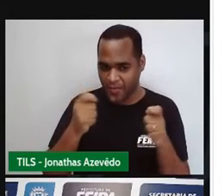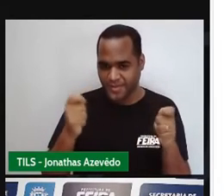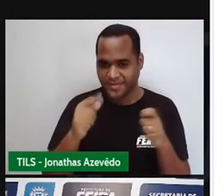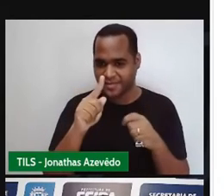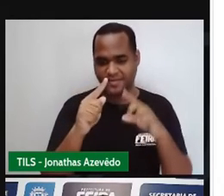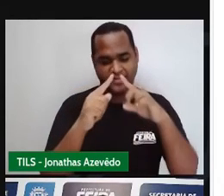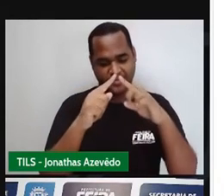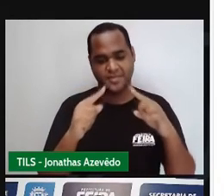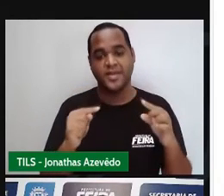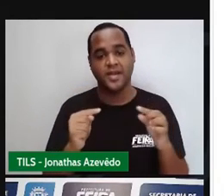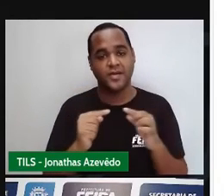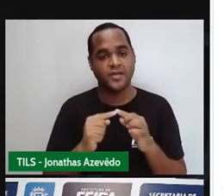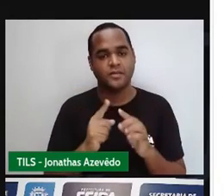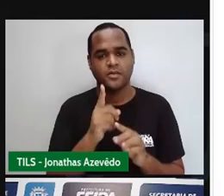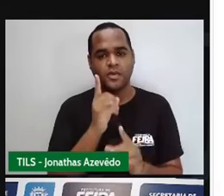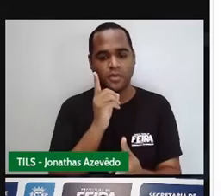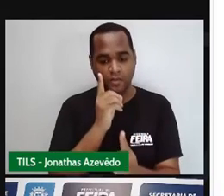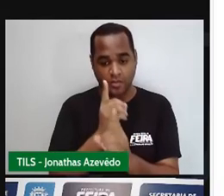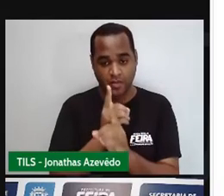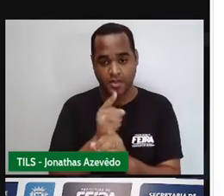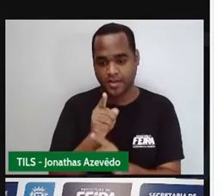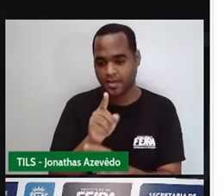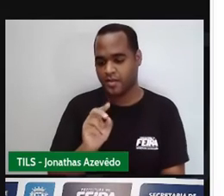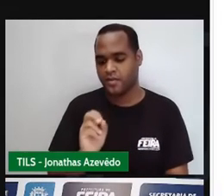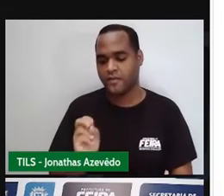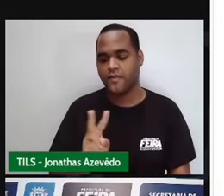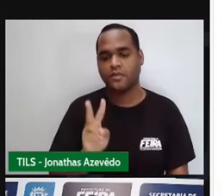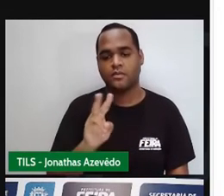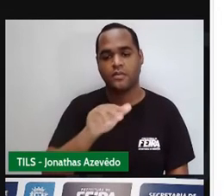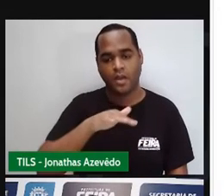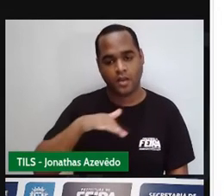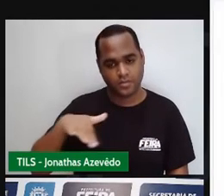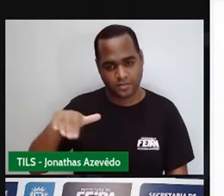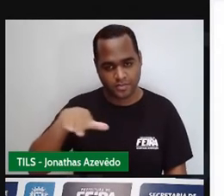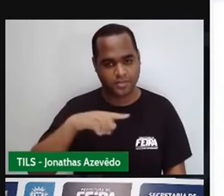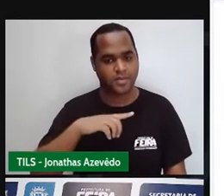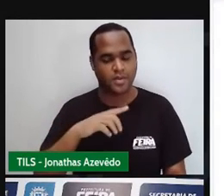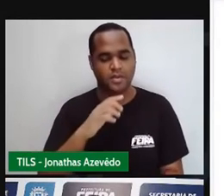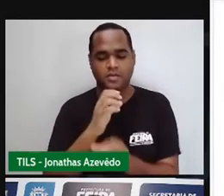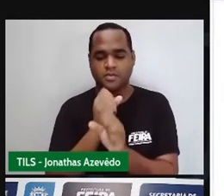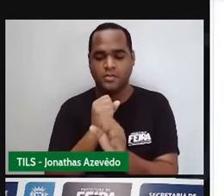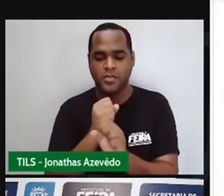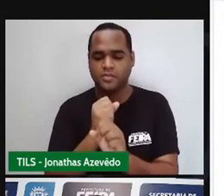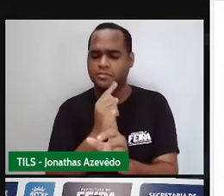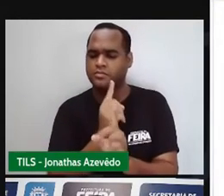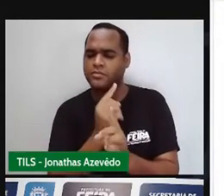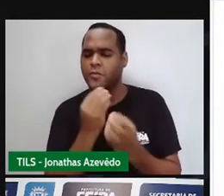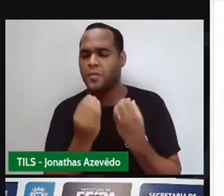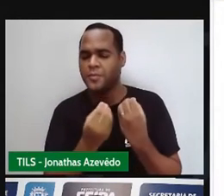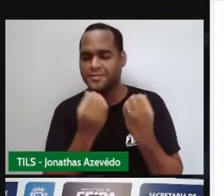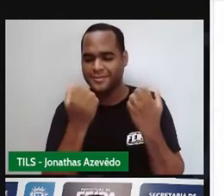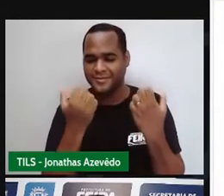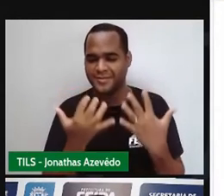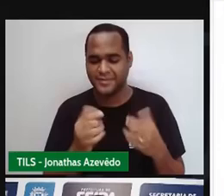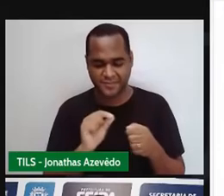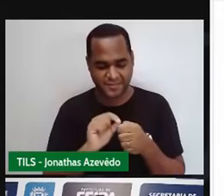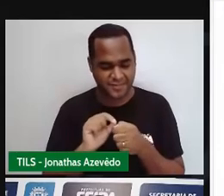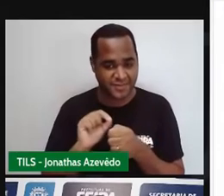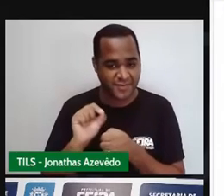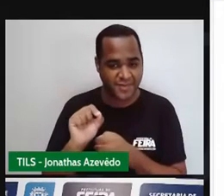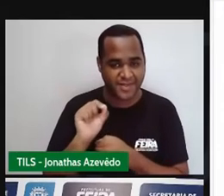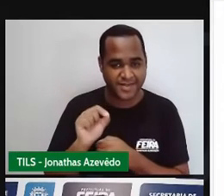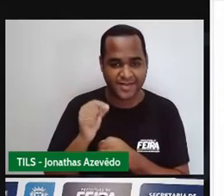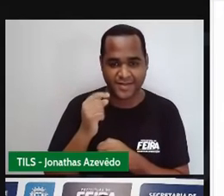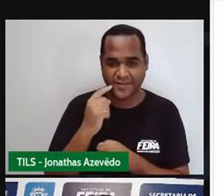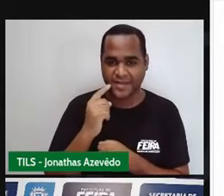aí encontre o valor da área desse triângulo. Mas o que é que eu vou fazer? Eu vou colocar aqui na tela